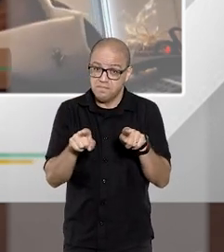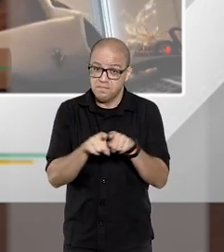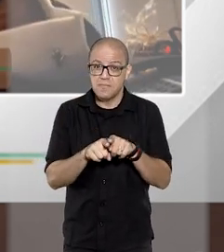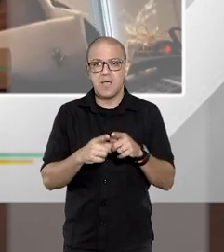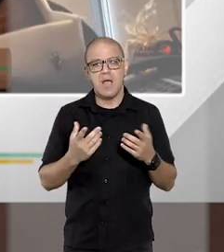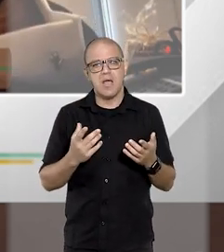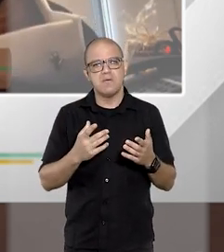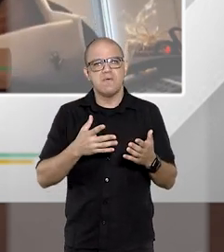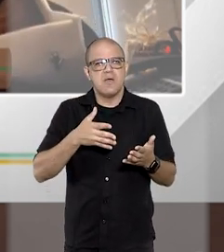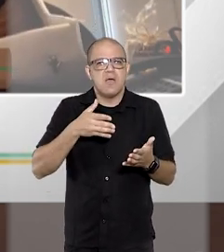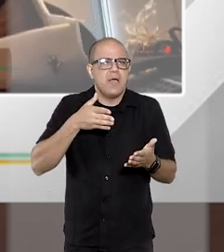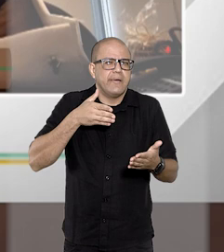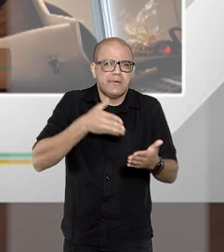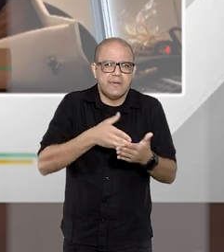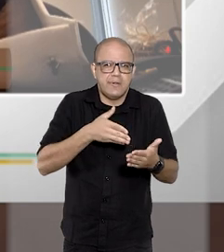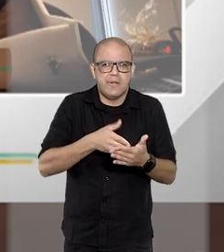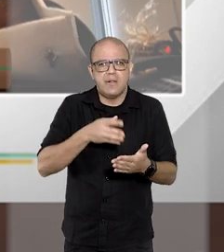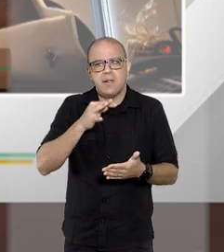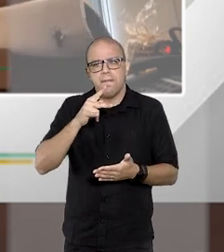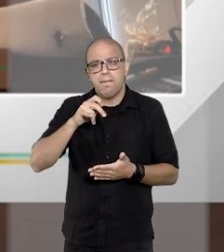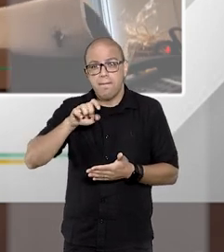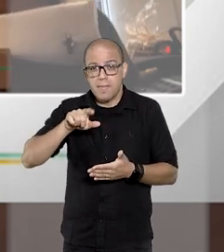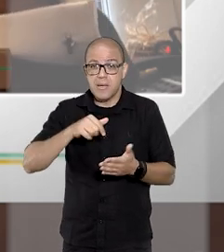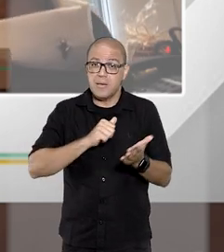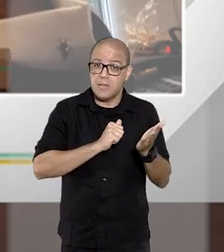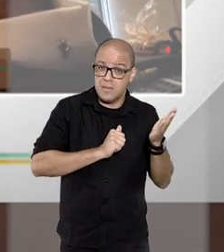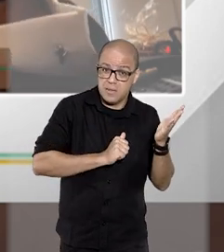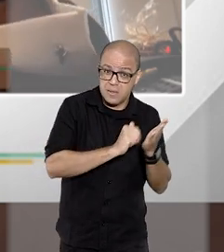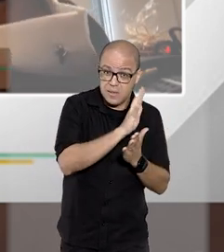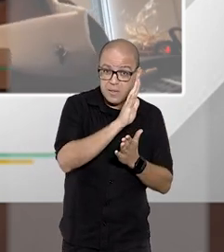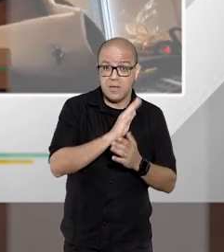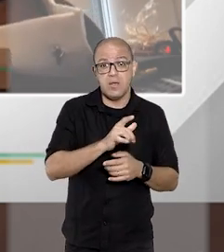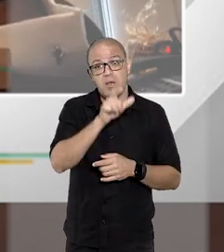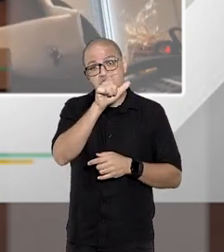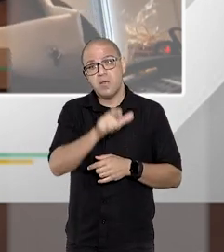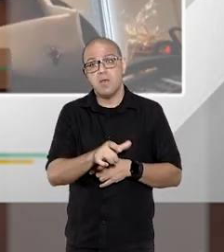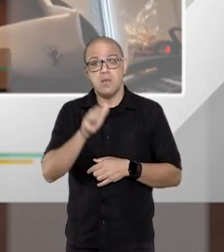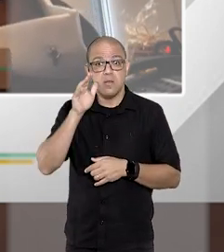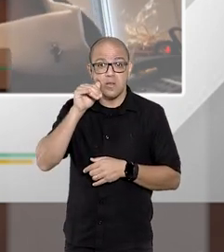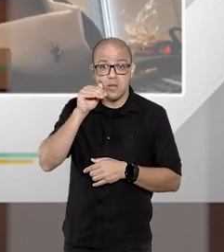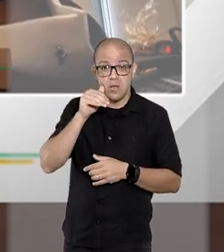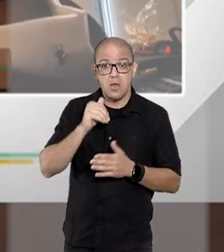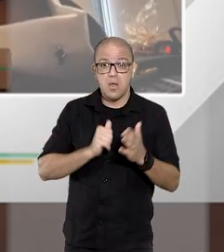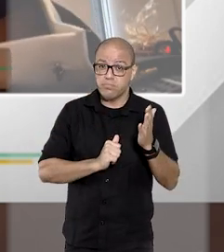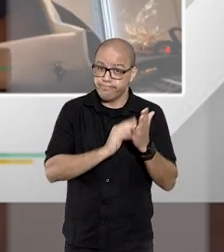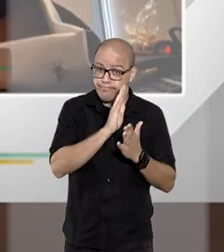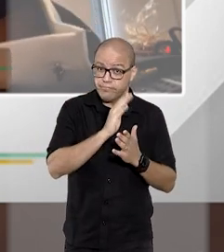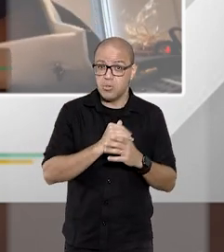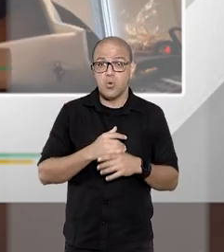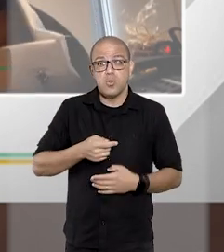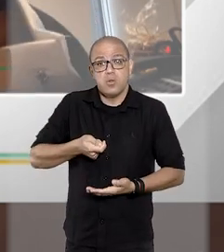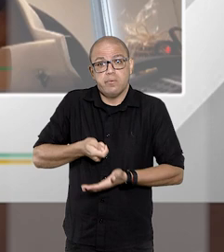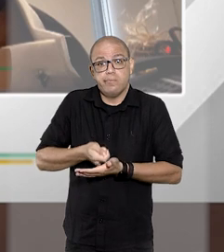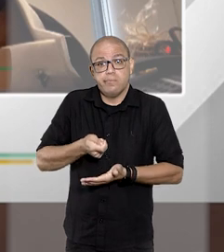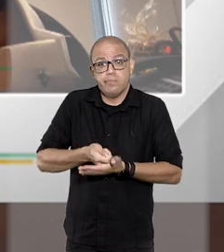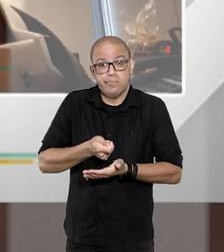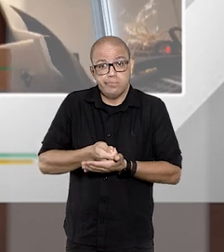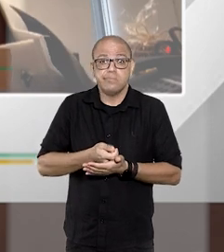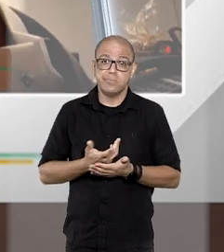tenham como objeto impugnação de pena de demissão impostas a servidores públicos ou sanções disciplinares